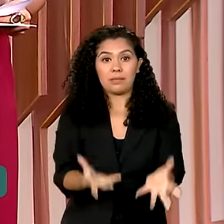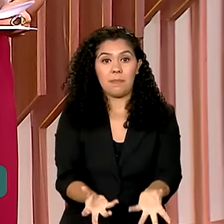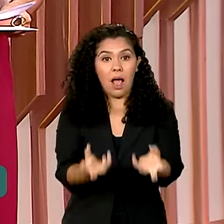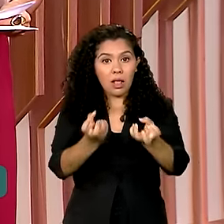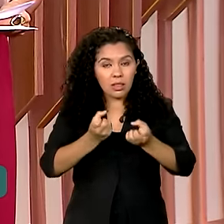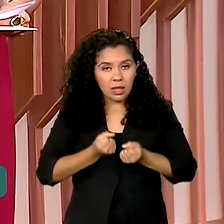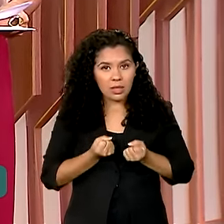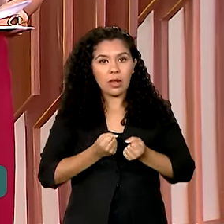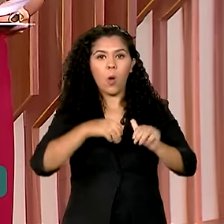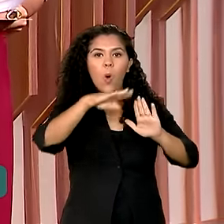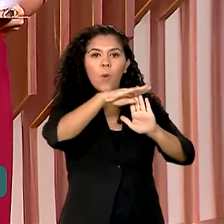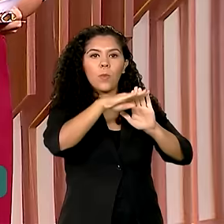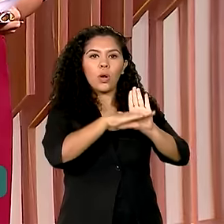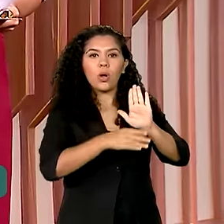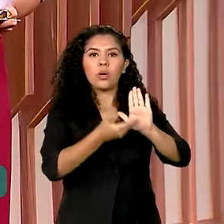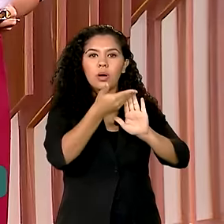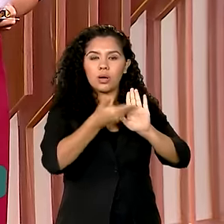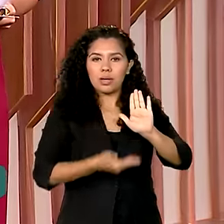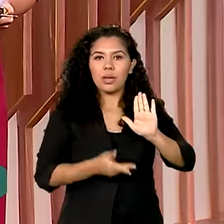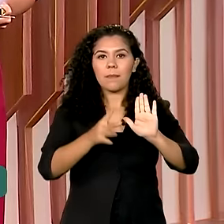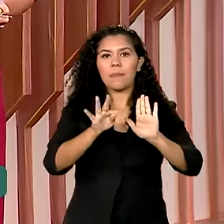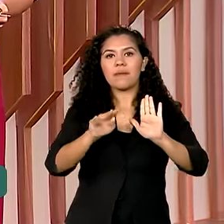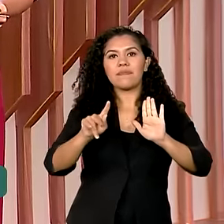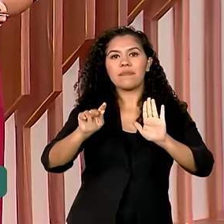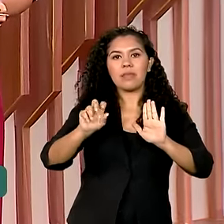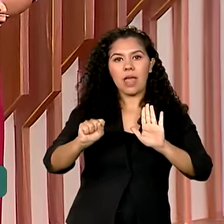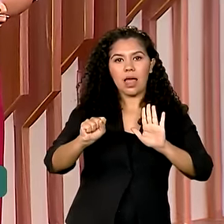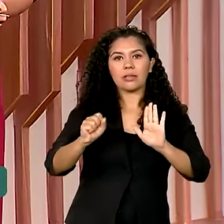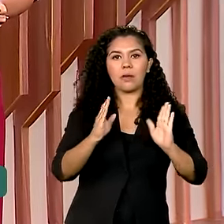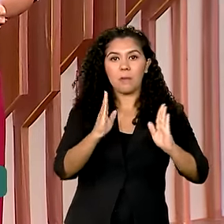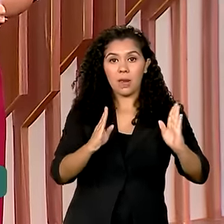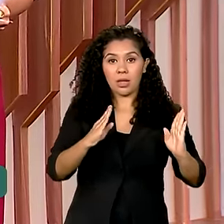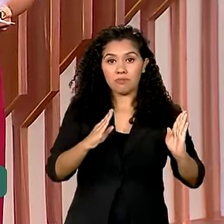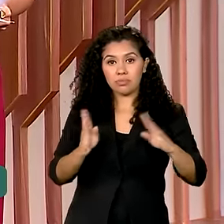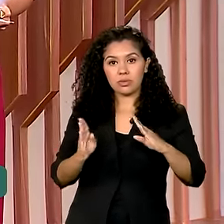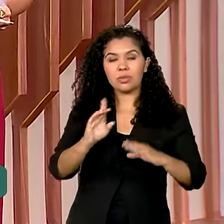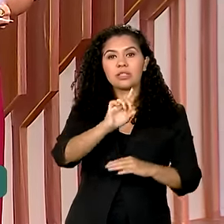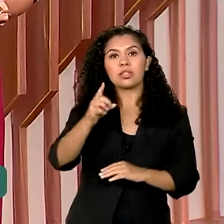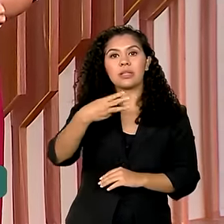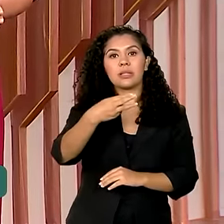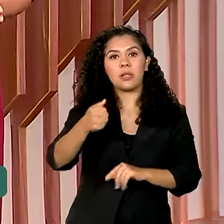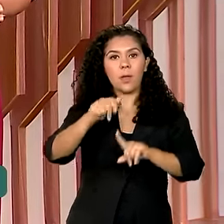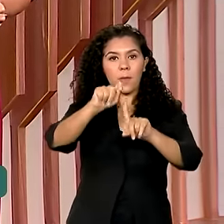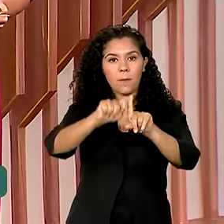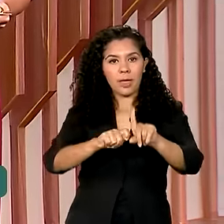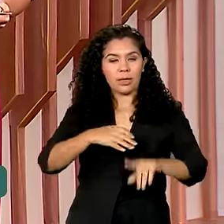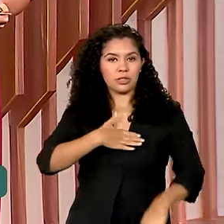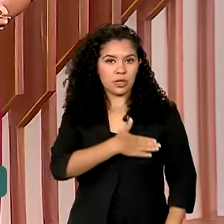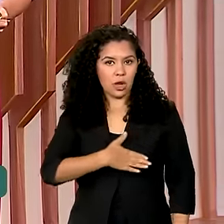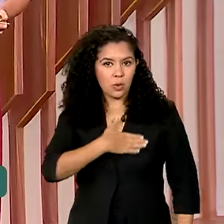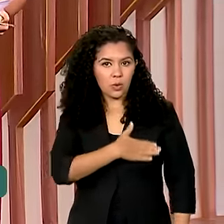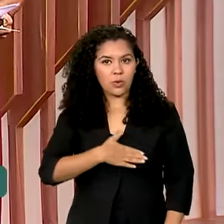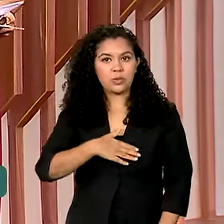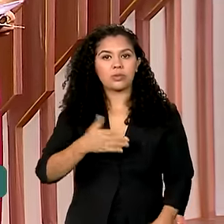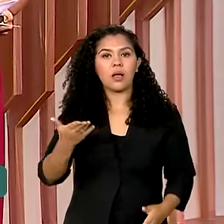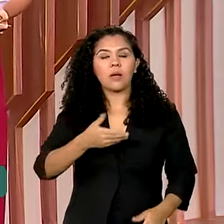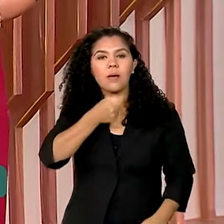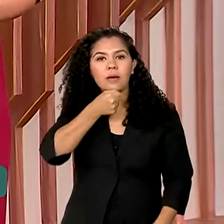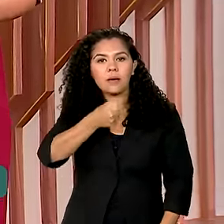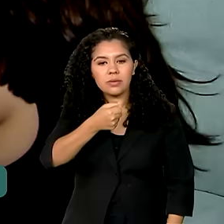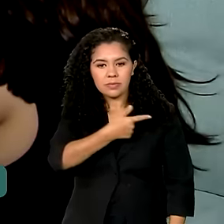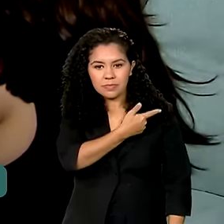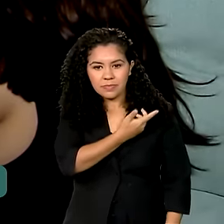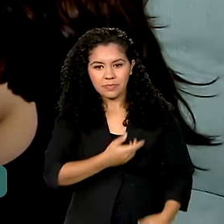desenrola FIES foi prorrogado até 31 de agosto em todo o país. A reportagem é de Márcia Fernandes.